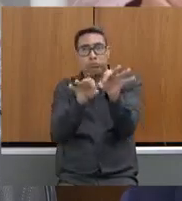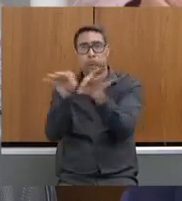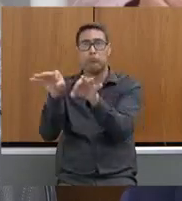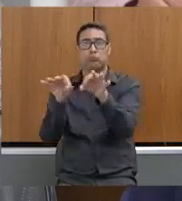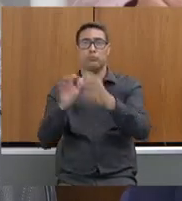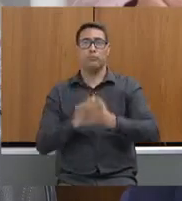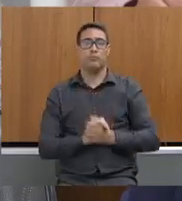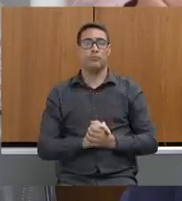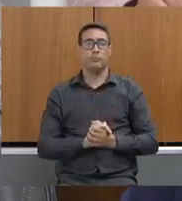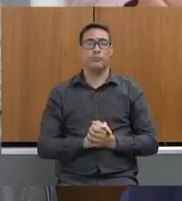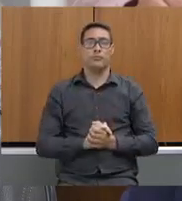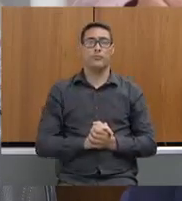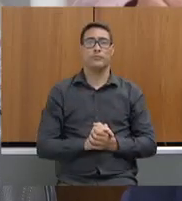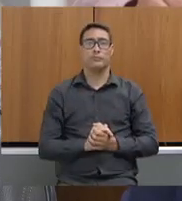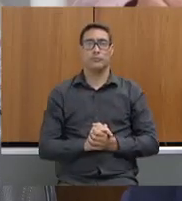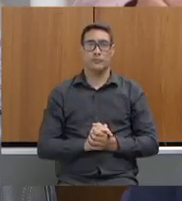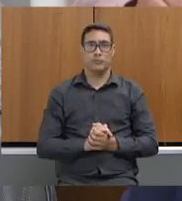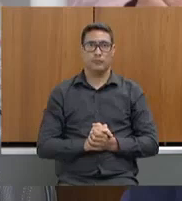Por favor.